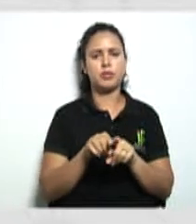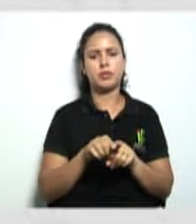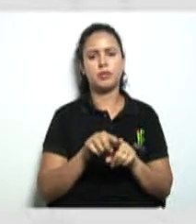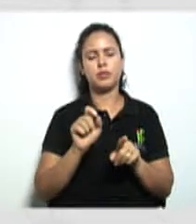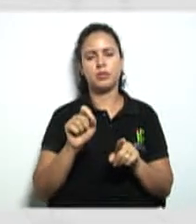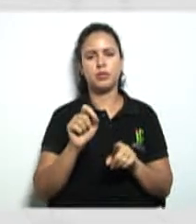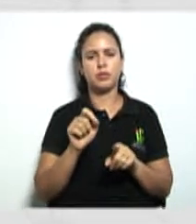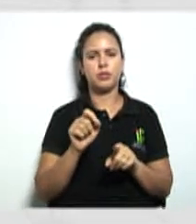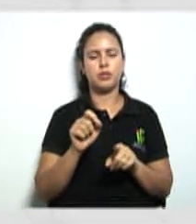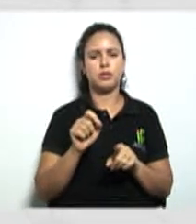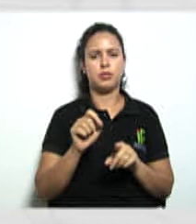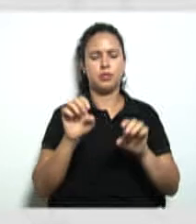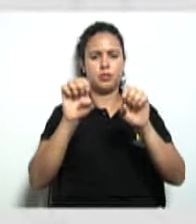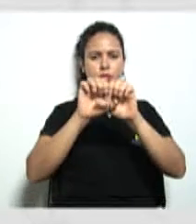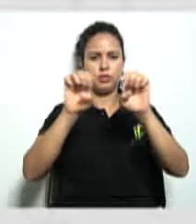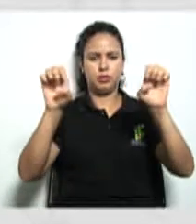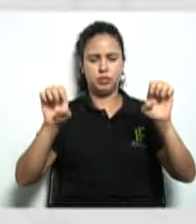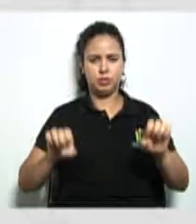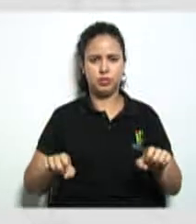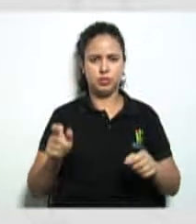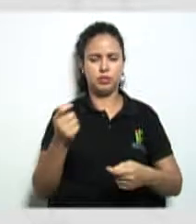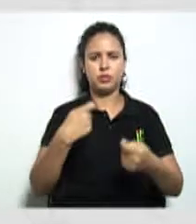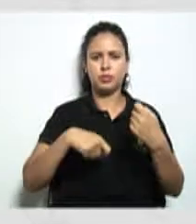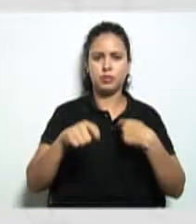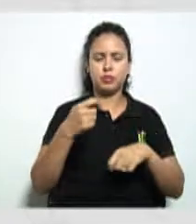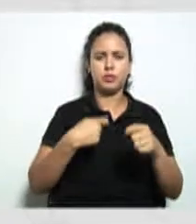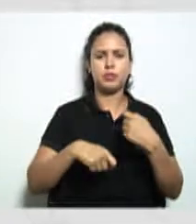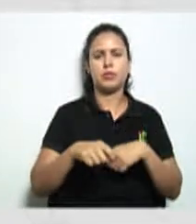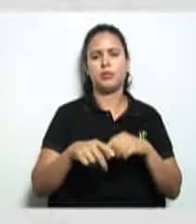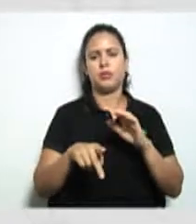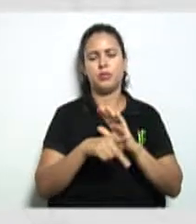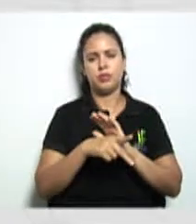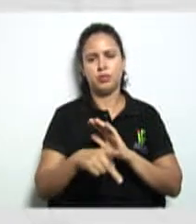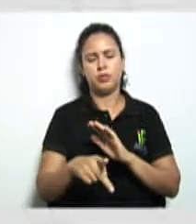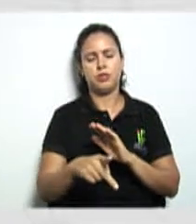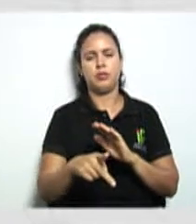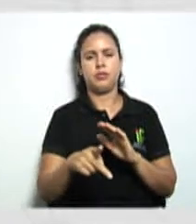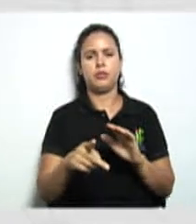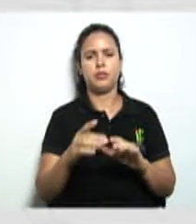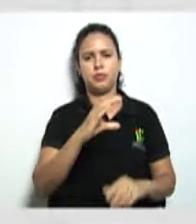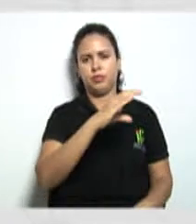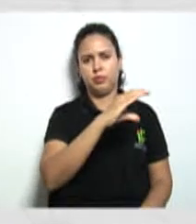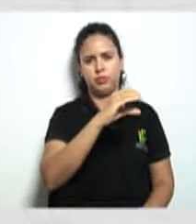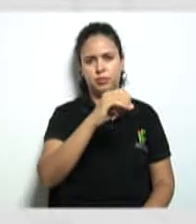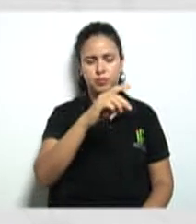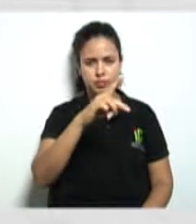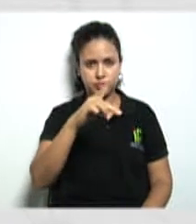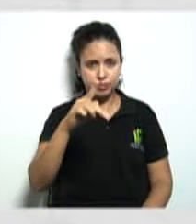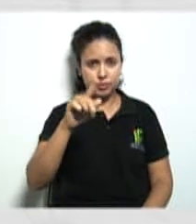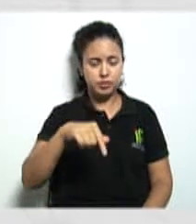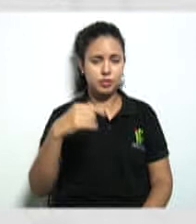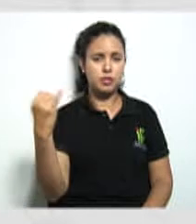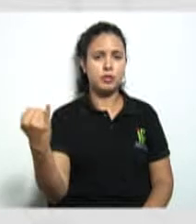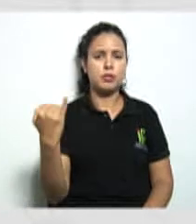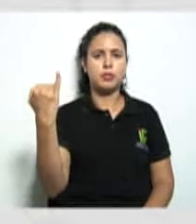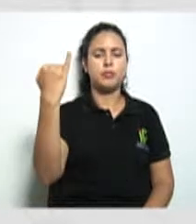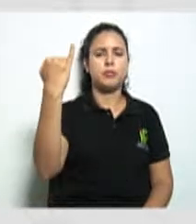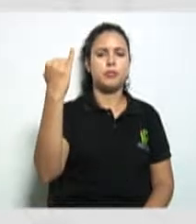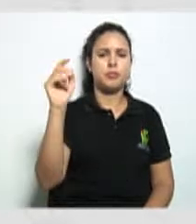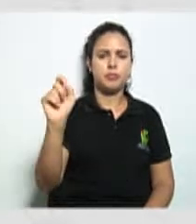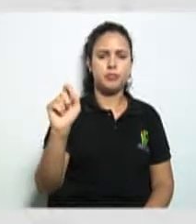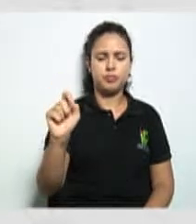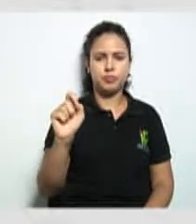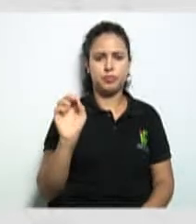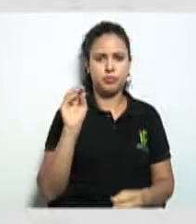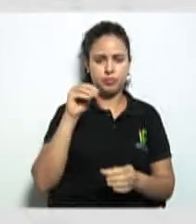estruturar administrativamente a cooperativa o que é importante o que que vai acontecer aqui